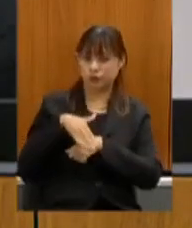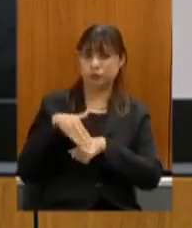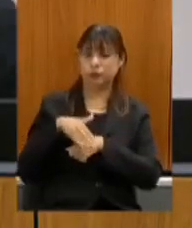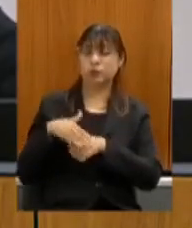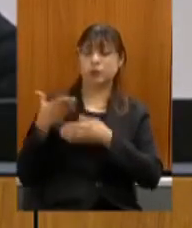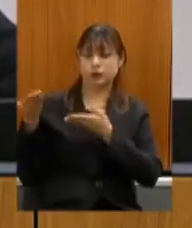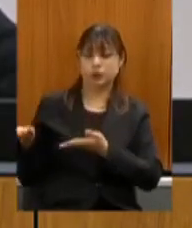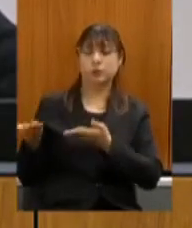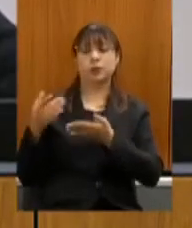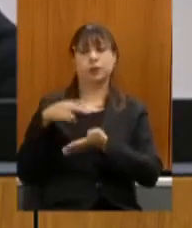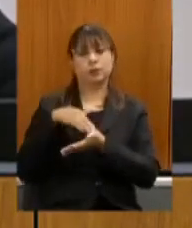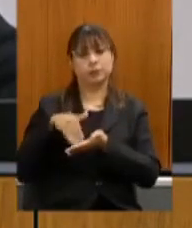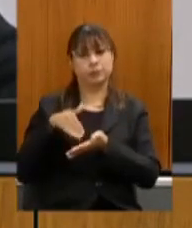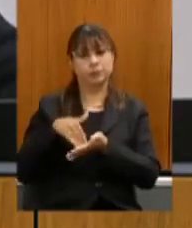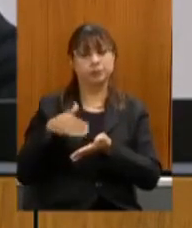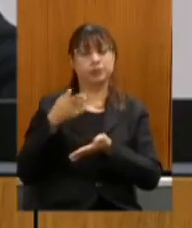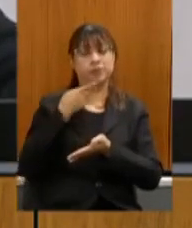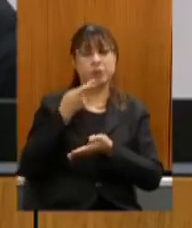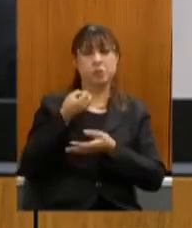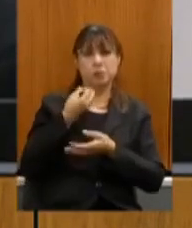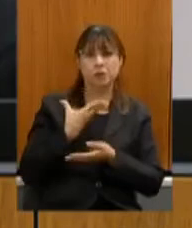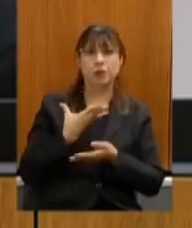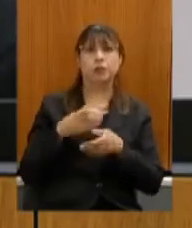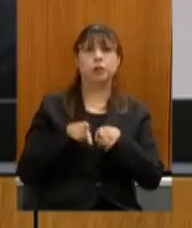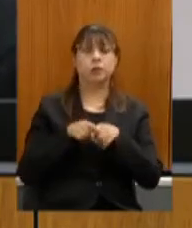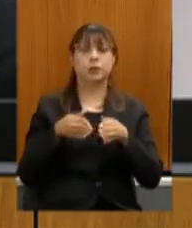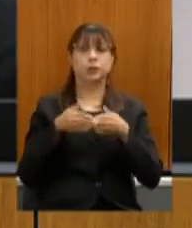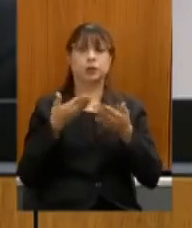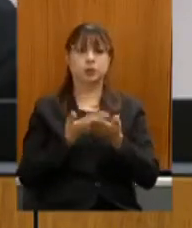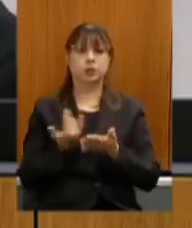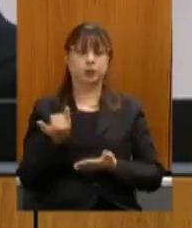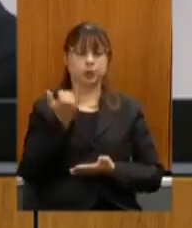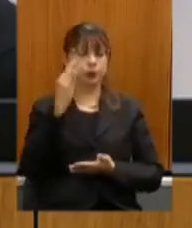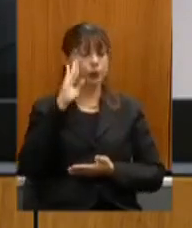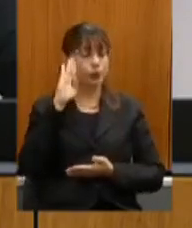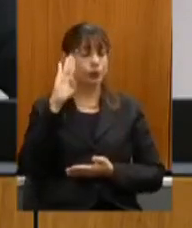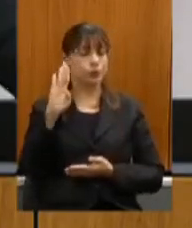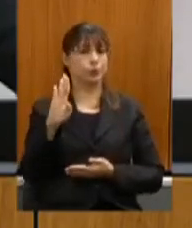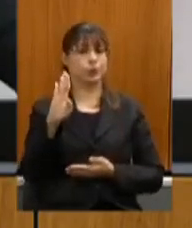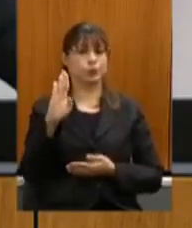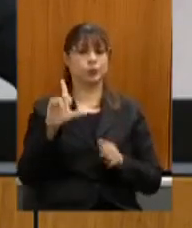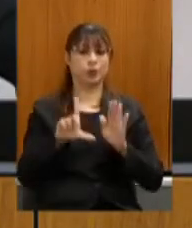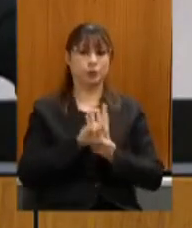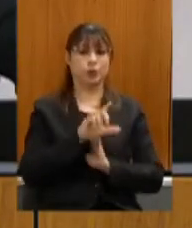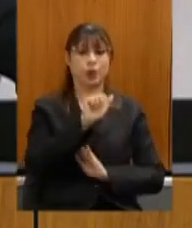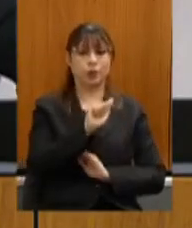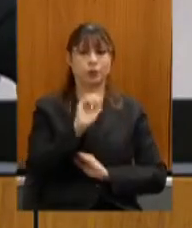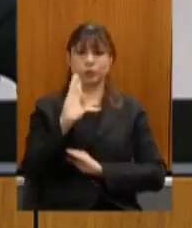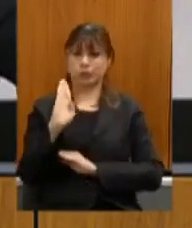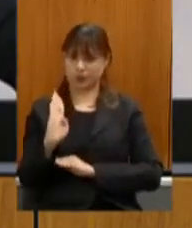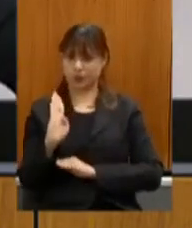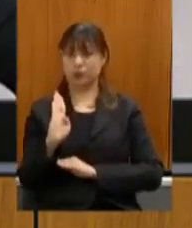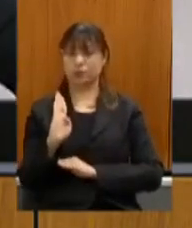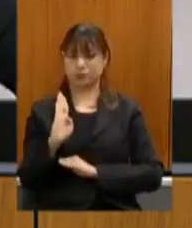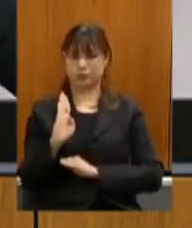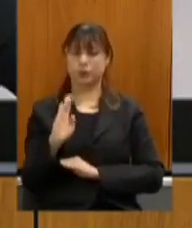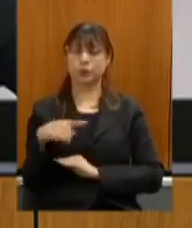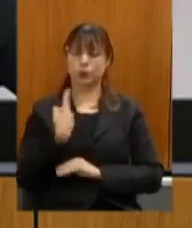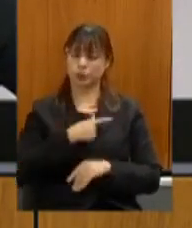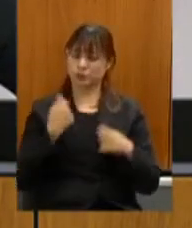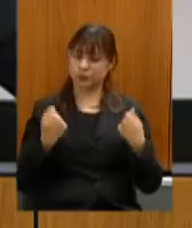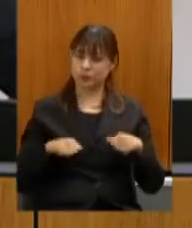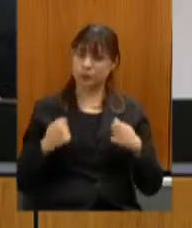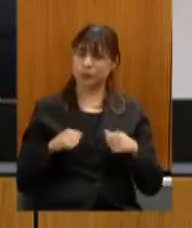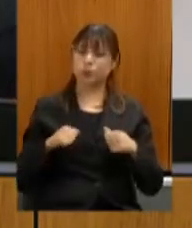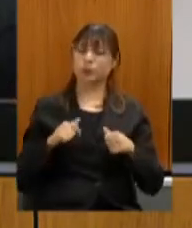propriedade e requerimentos importantes sobretudo com relação a lei Aldir Branc né que nós precisamos